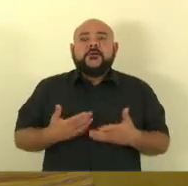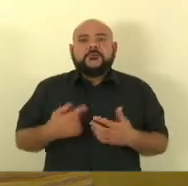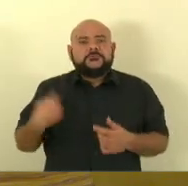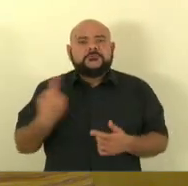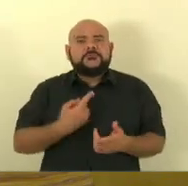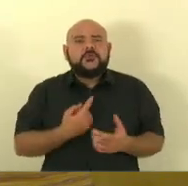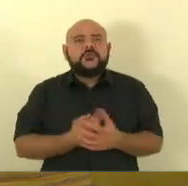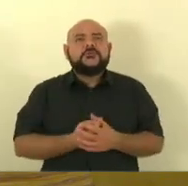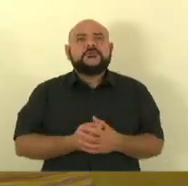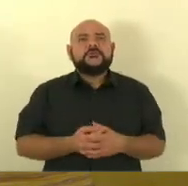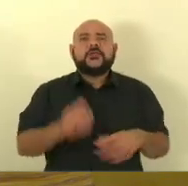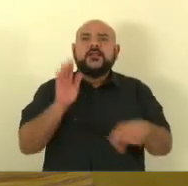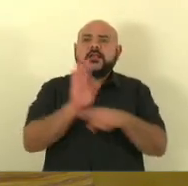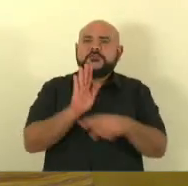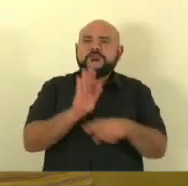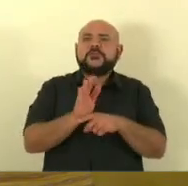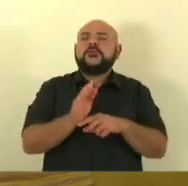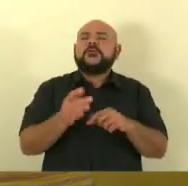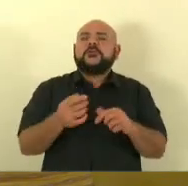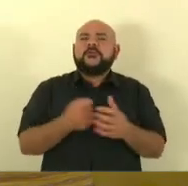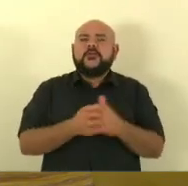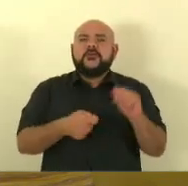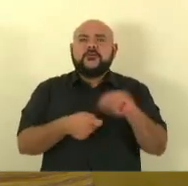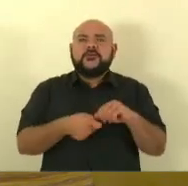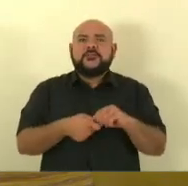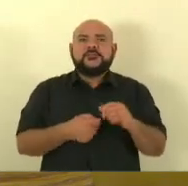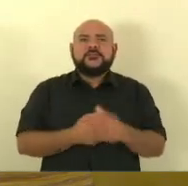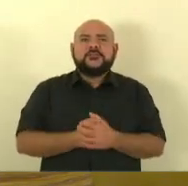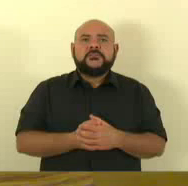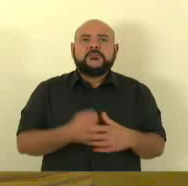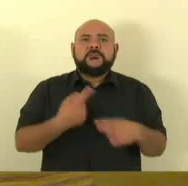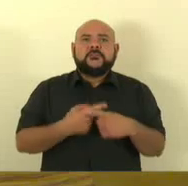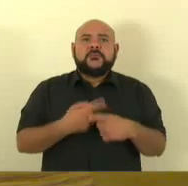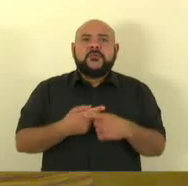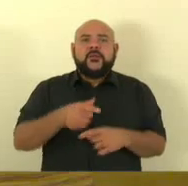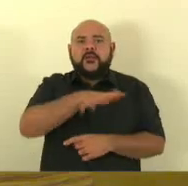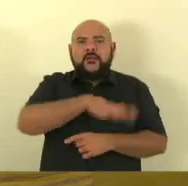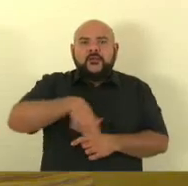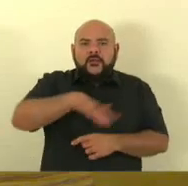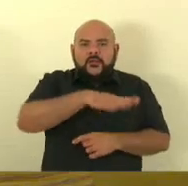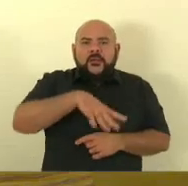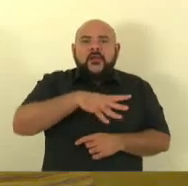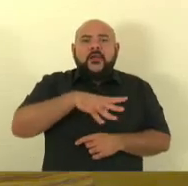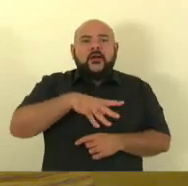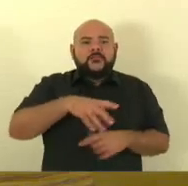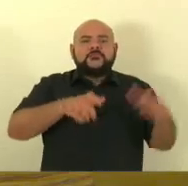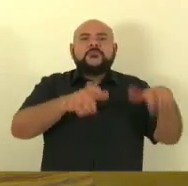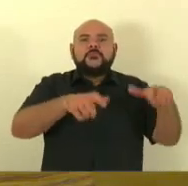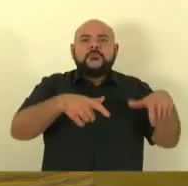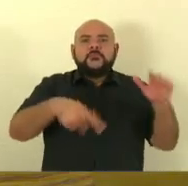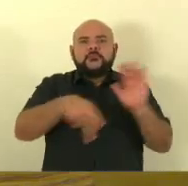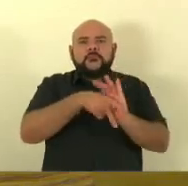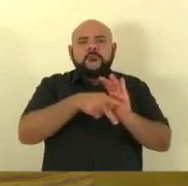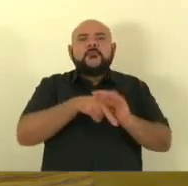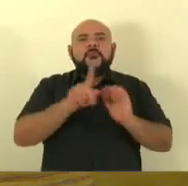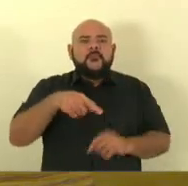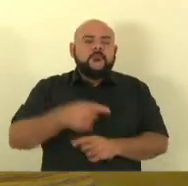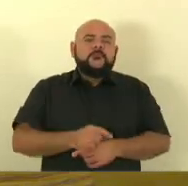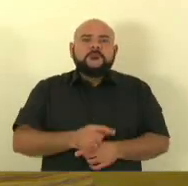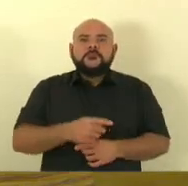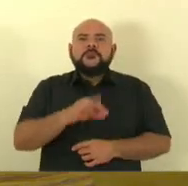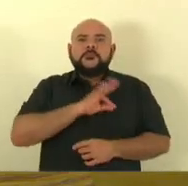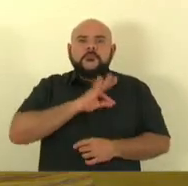contribuímos para a construção, porque o terreno é da Polícia Militar, e a construção efetiva,